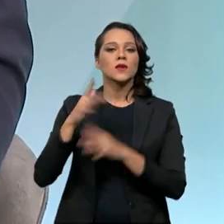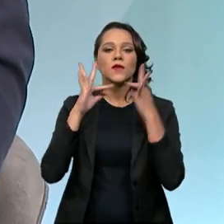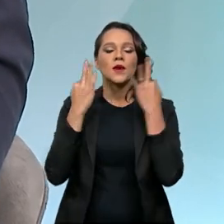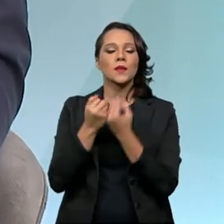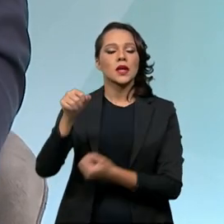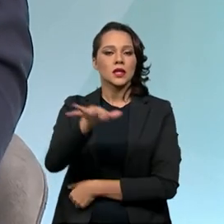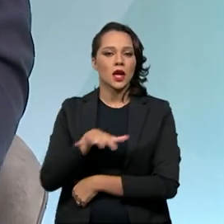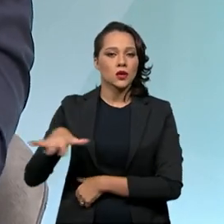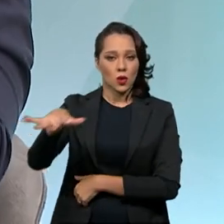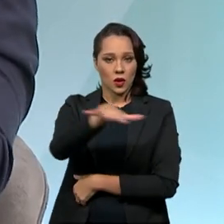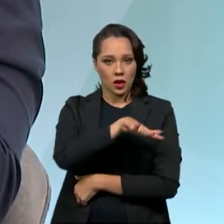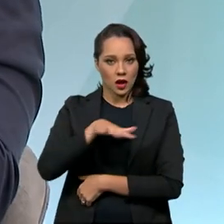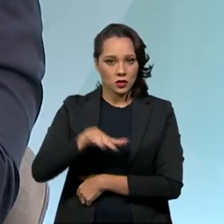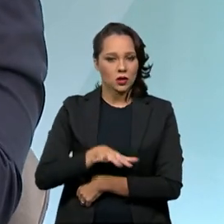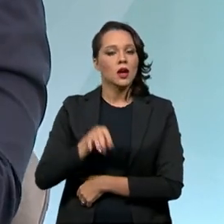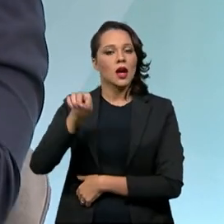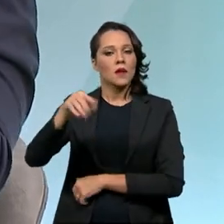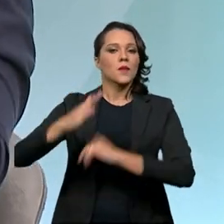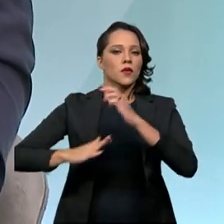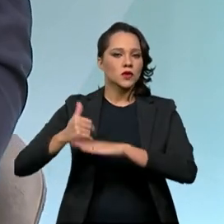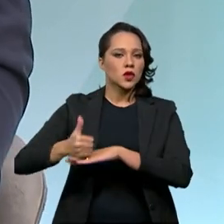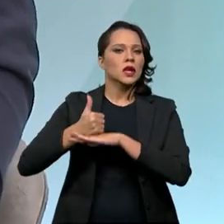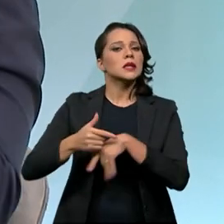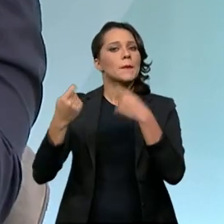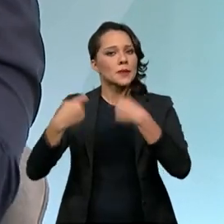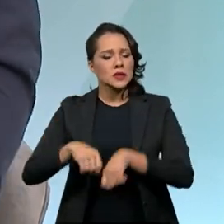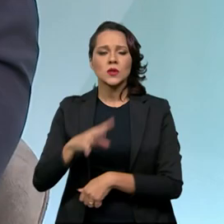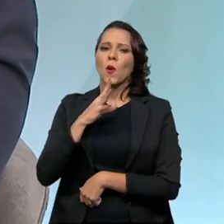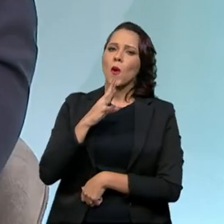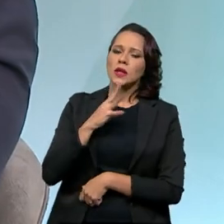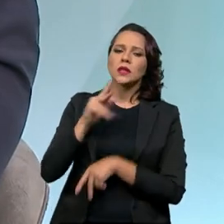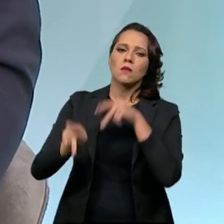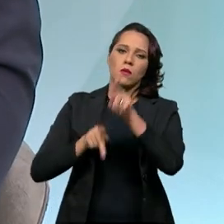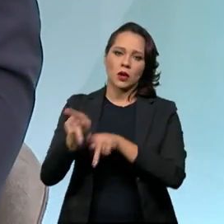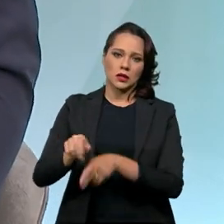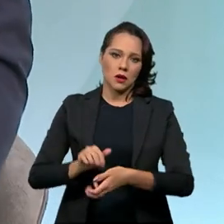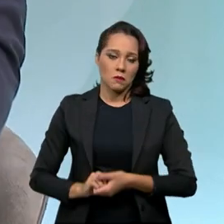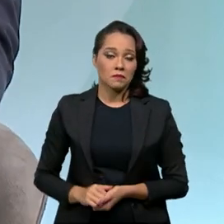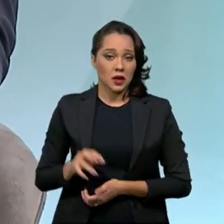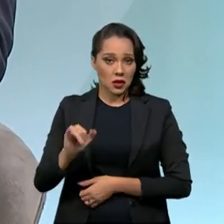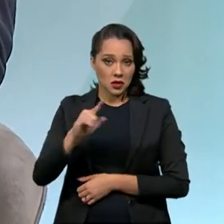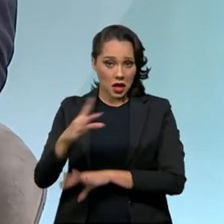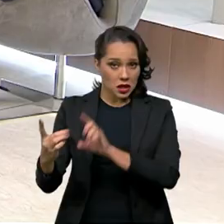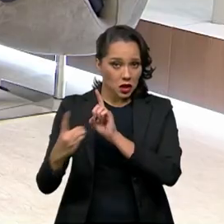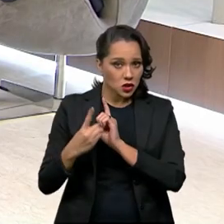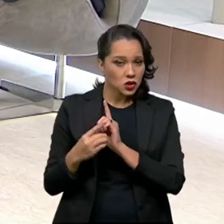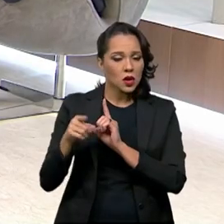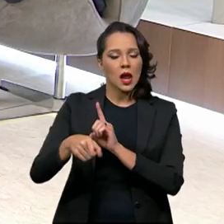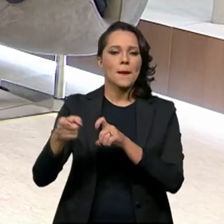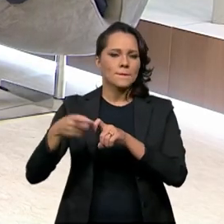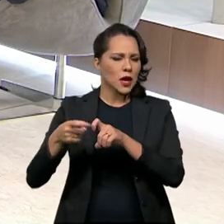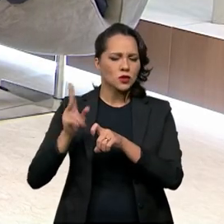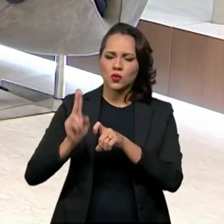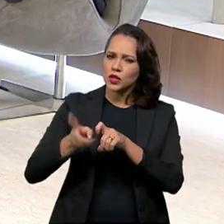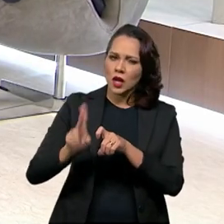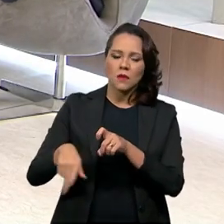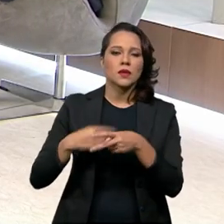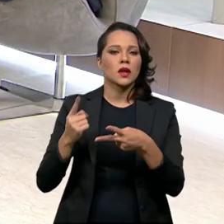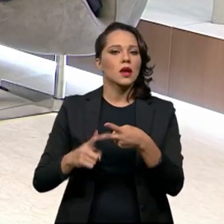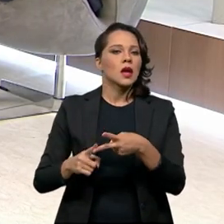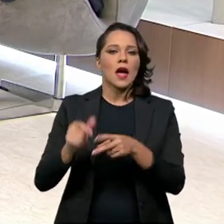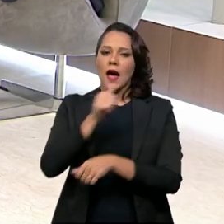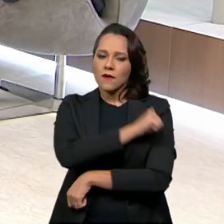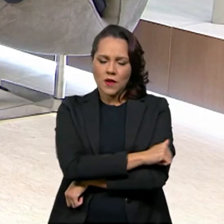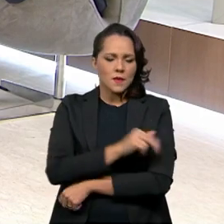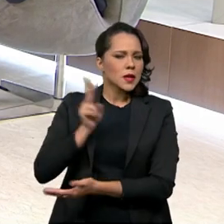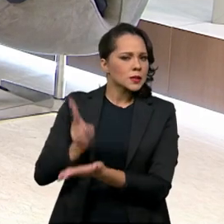territorialidade. Ou seja, aqueles profissionais têm que conhecer a sua população. Então, você é atendido pelo mesmo médico, pelo mesmo